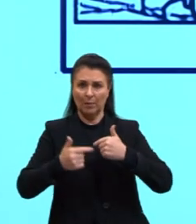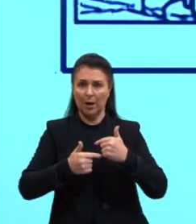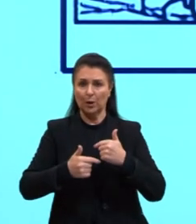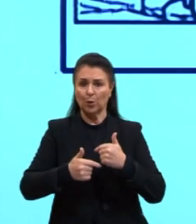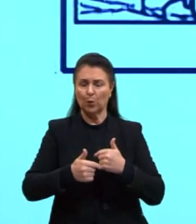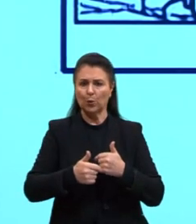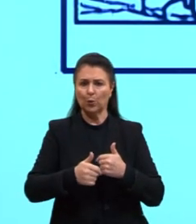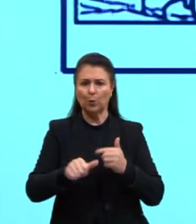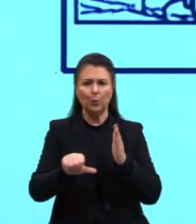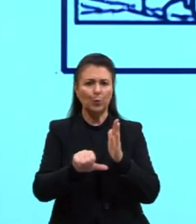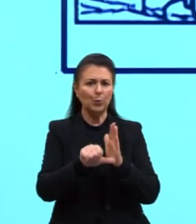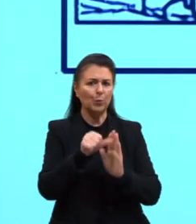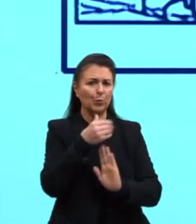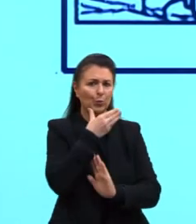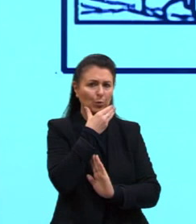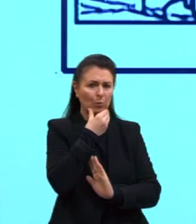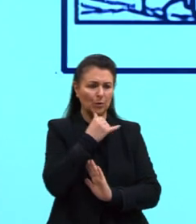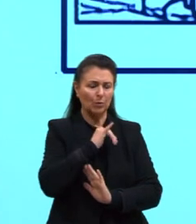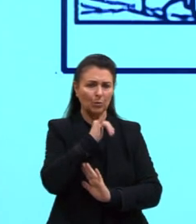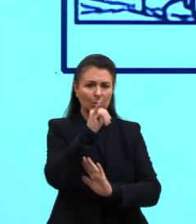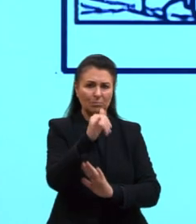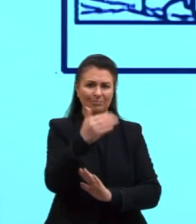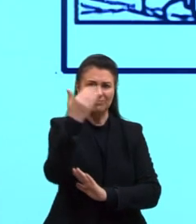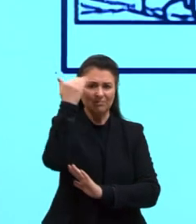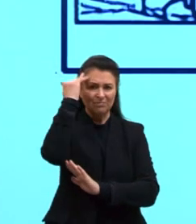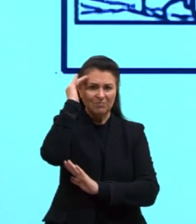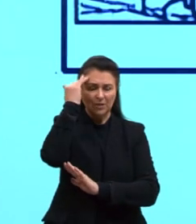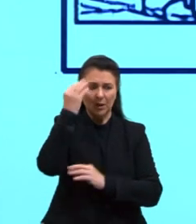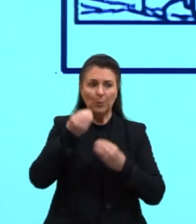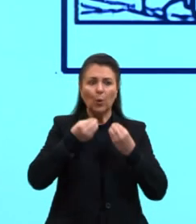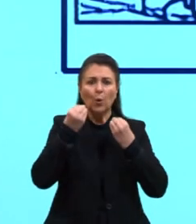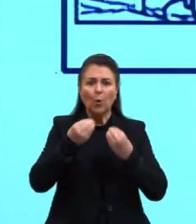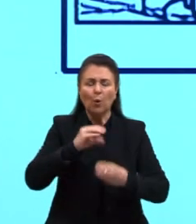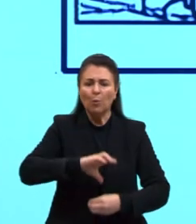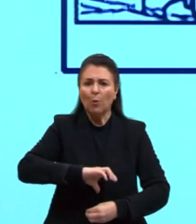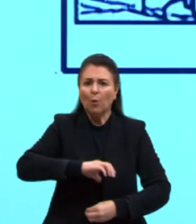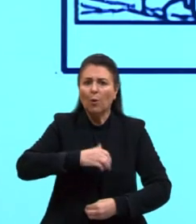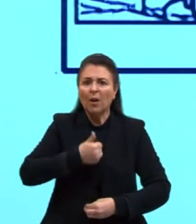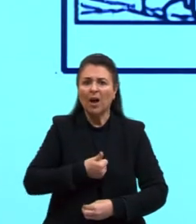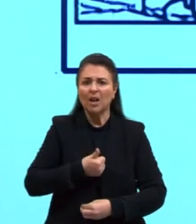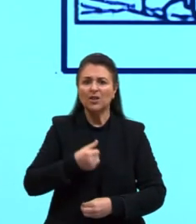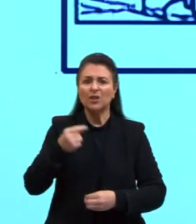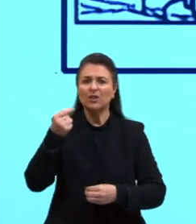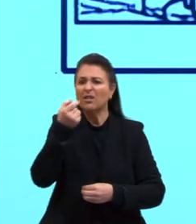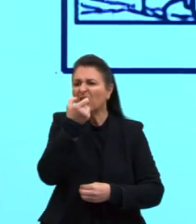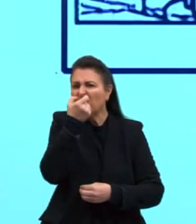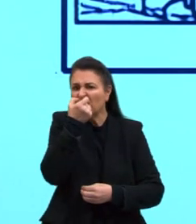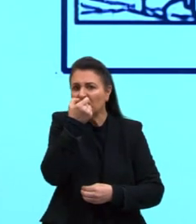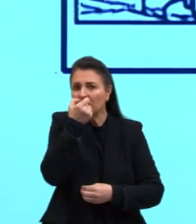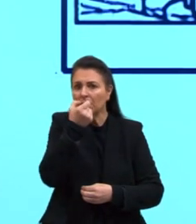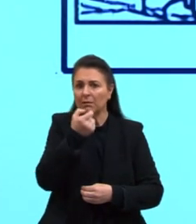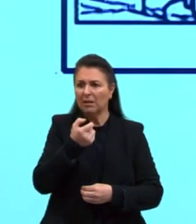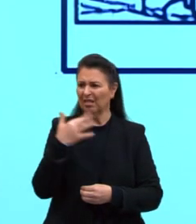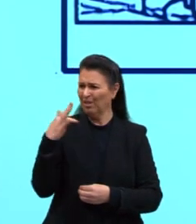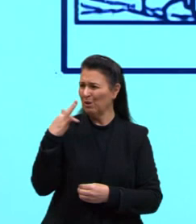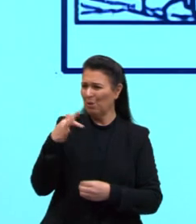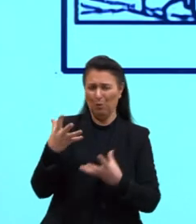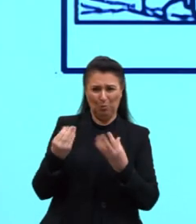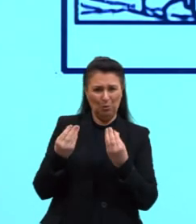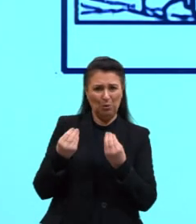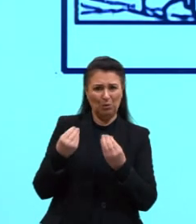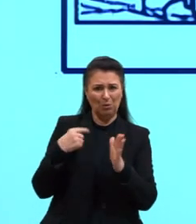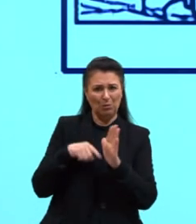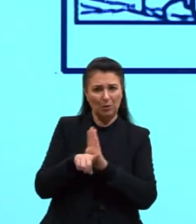rapaz diz assim, não entendo como teve coragem de furar seu nariz. Não doeu muito?